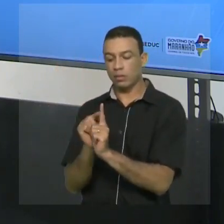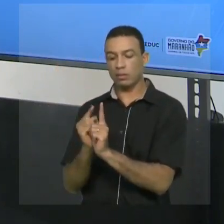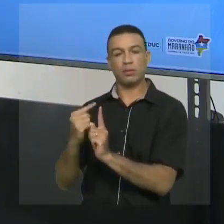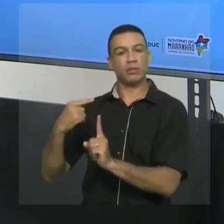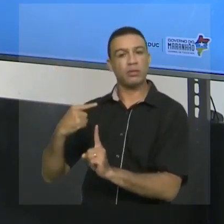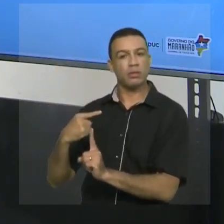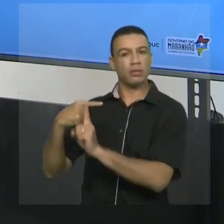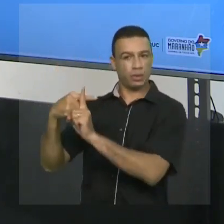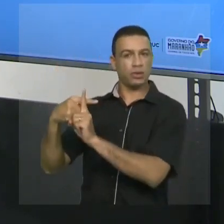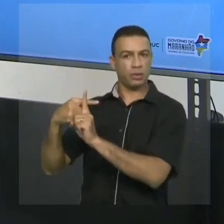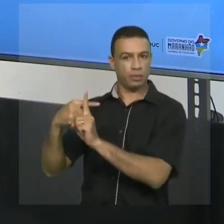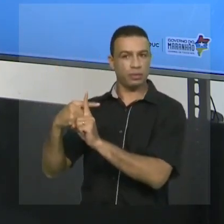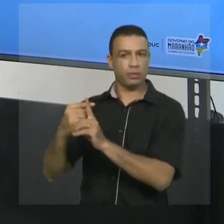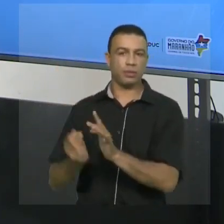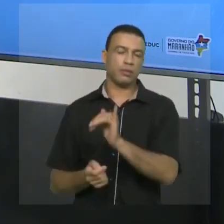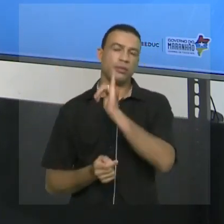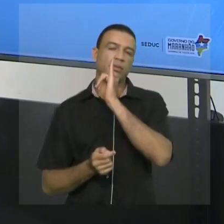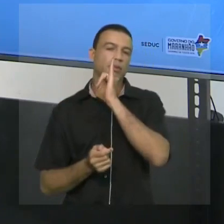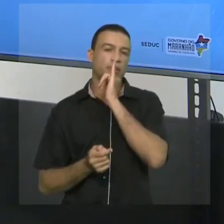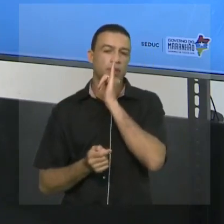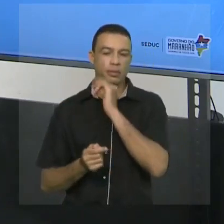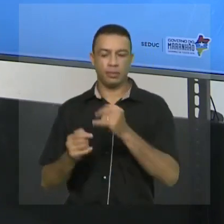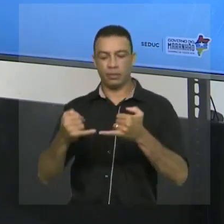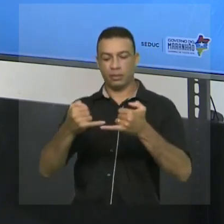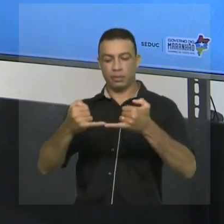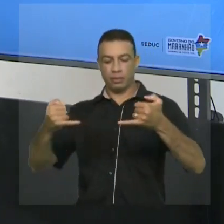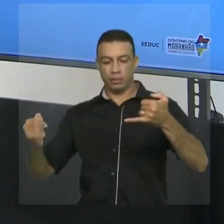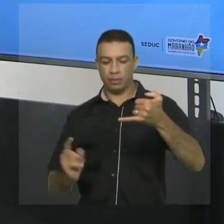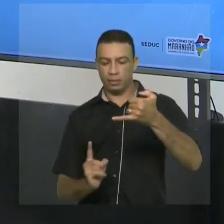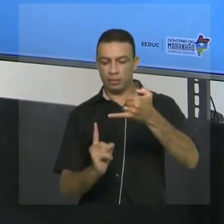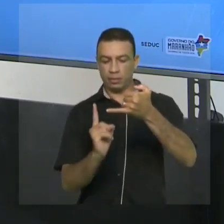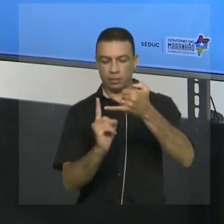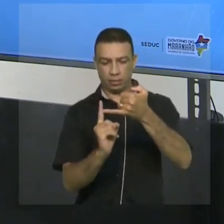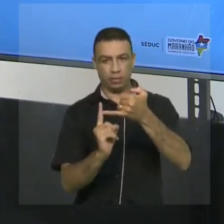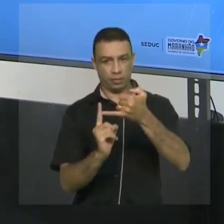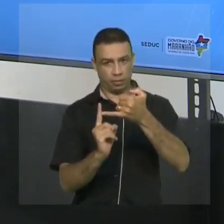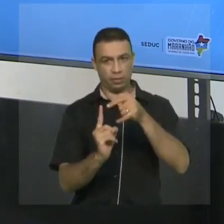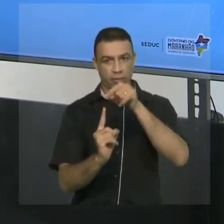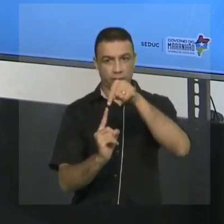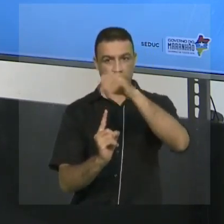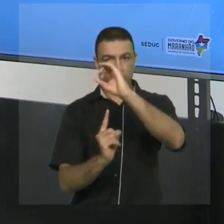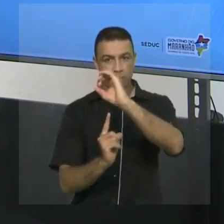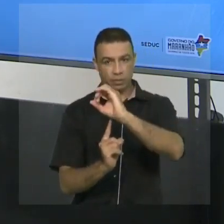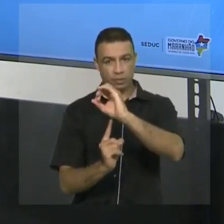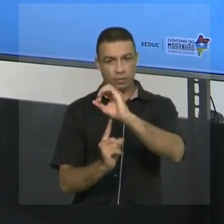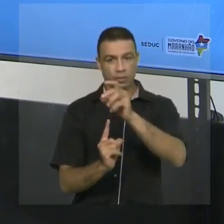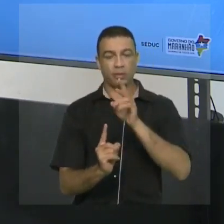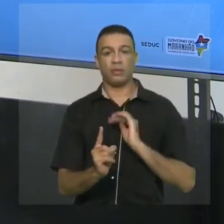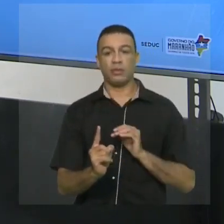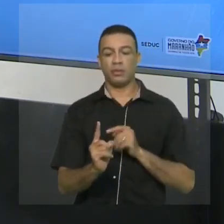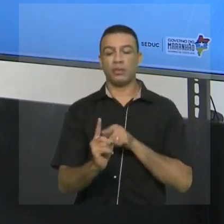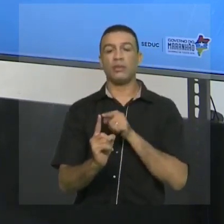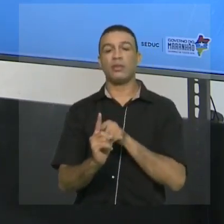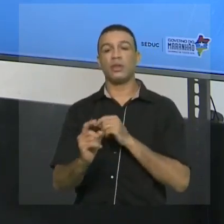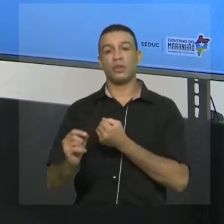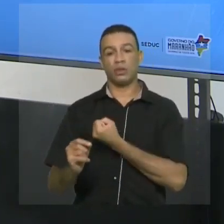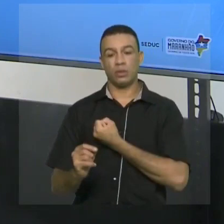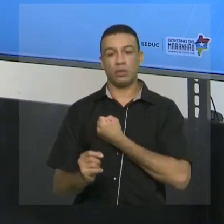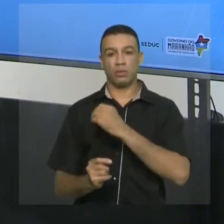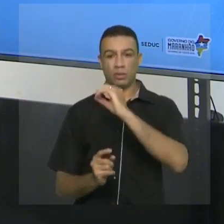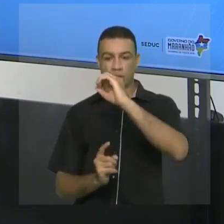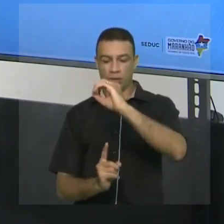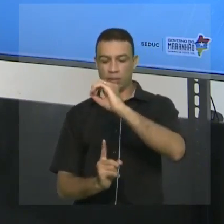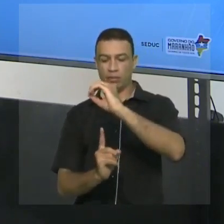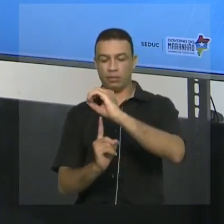positivo. Então, vamos lá olhar alguns exemplos aqui. Novamente, a reta numérica. Aí eu tenho um módulo de zero.